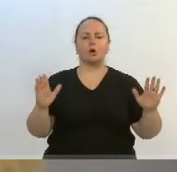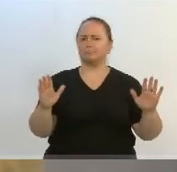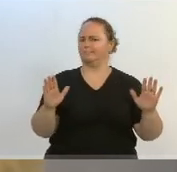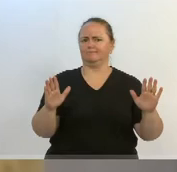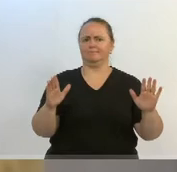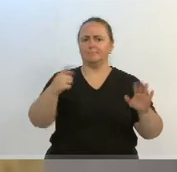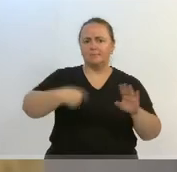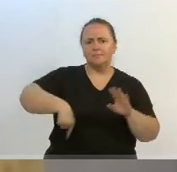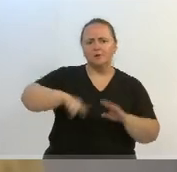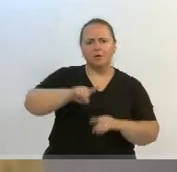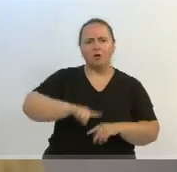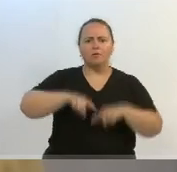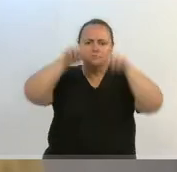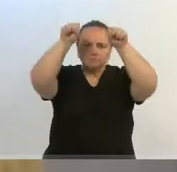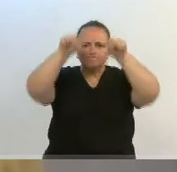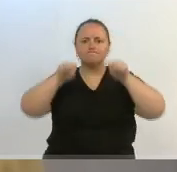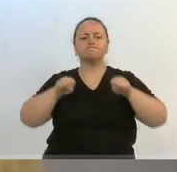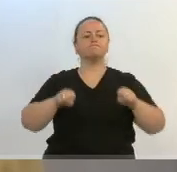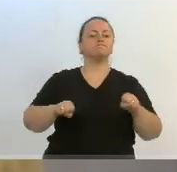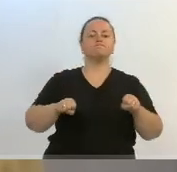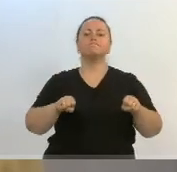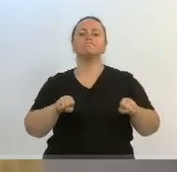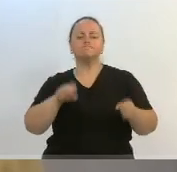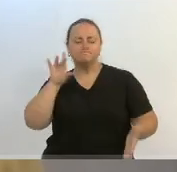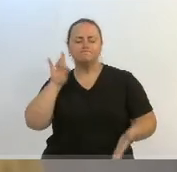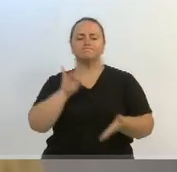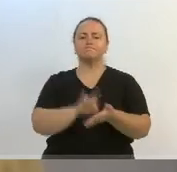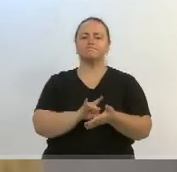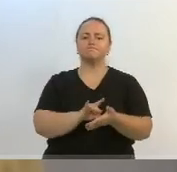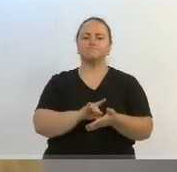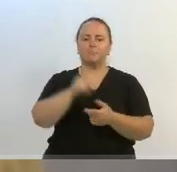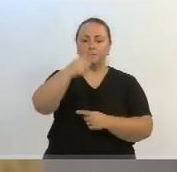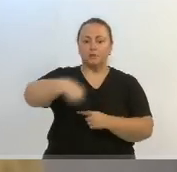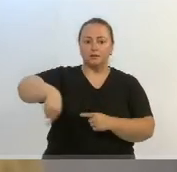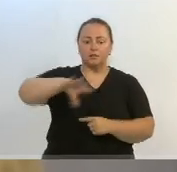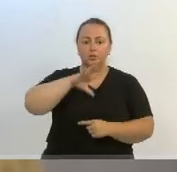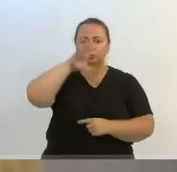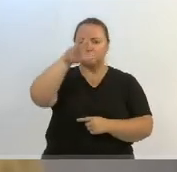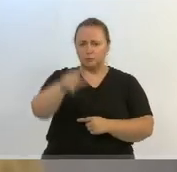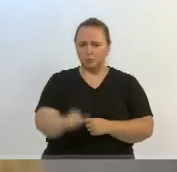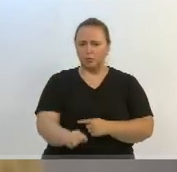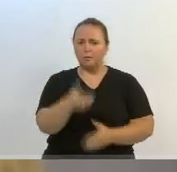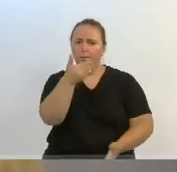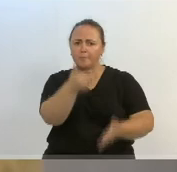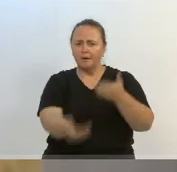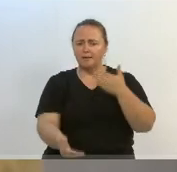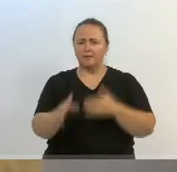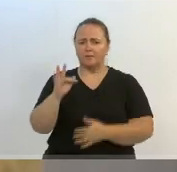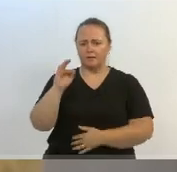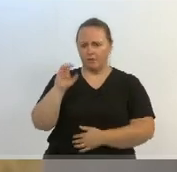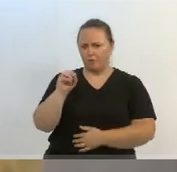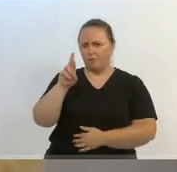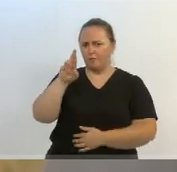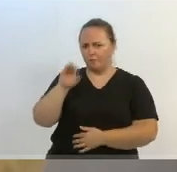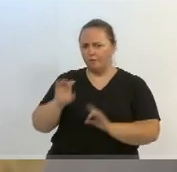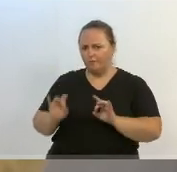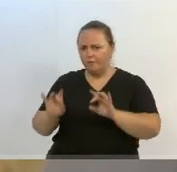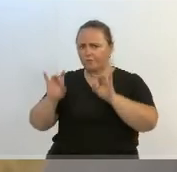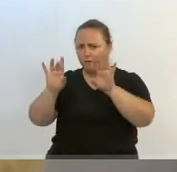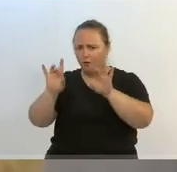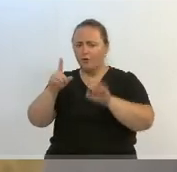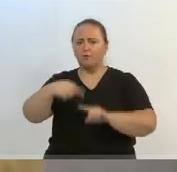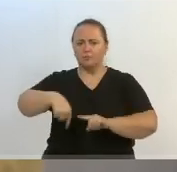testemunhando esses fatos e que todos aqueles que perderam a condição do foro privilegiado